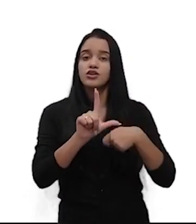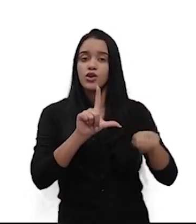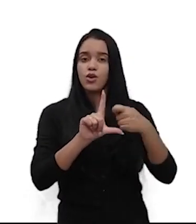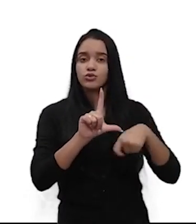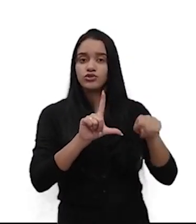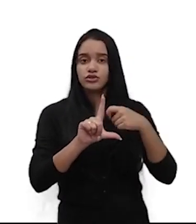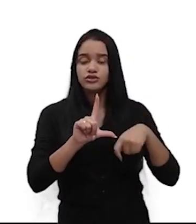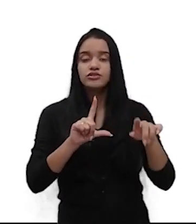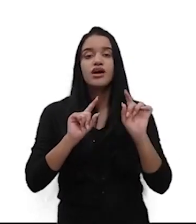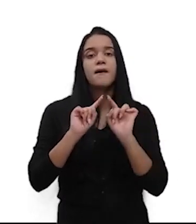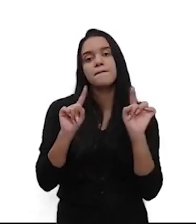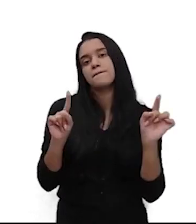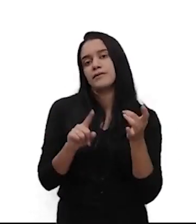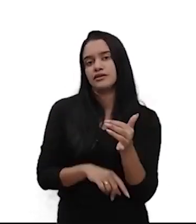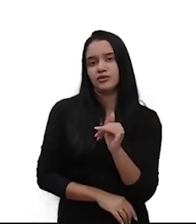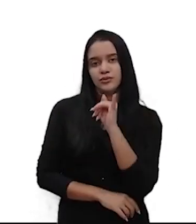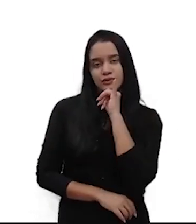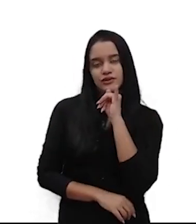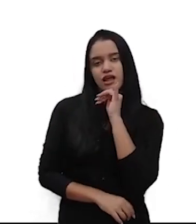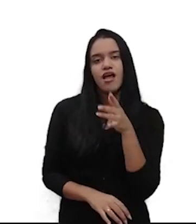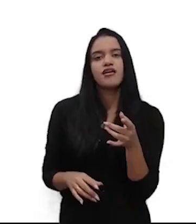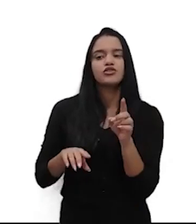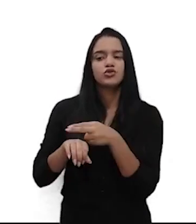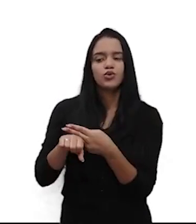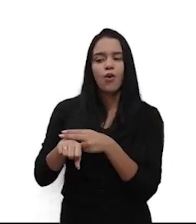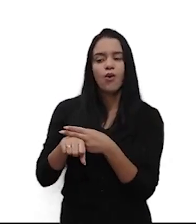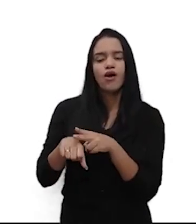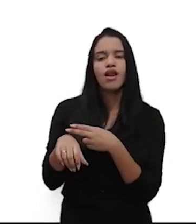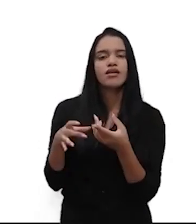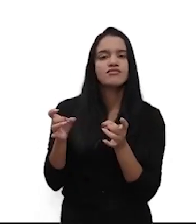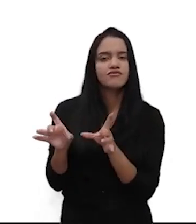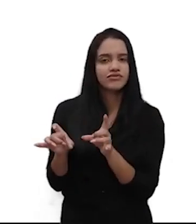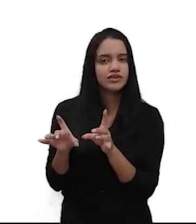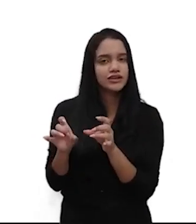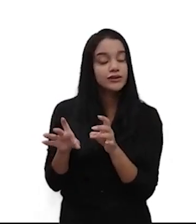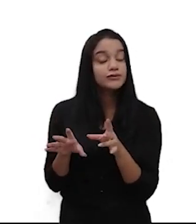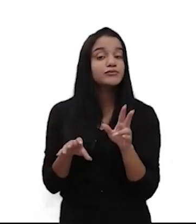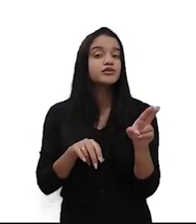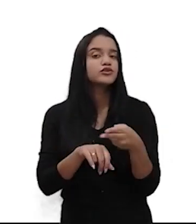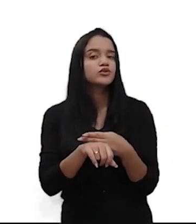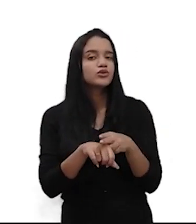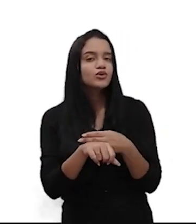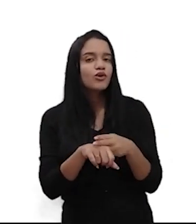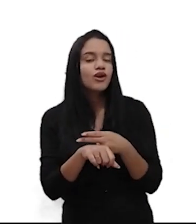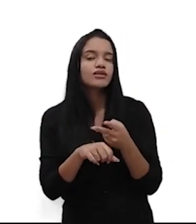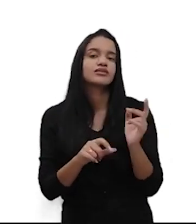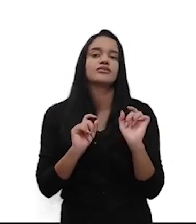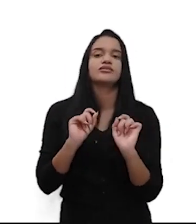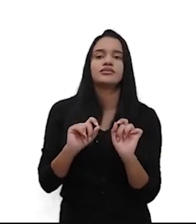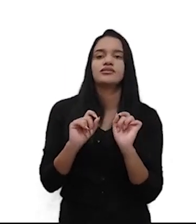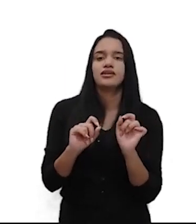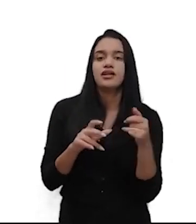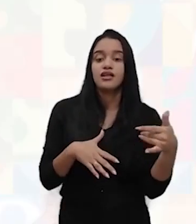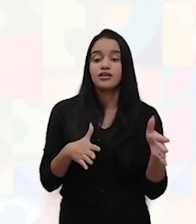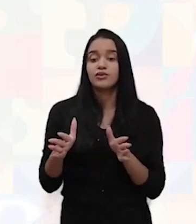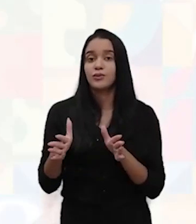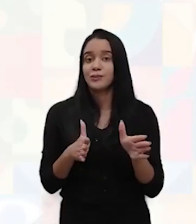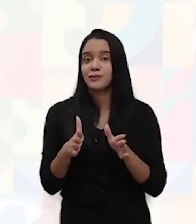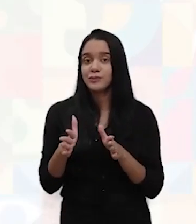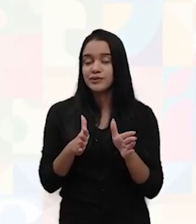você queira empreender, seja lá, por exemplo, vendendo chocolate. O chocolate é algo muito sazonal. A gente sabe que no período